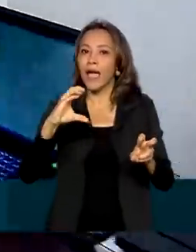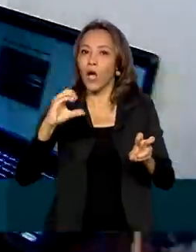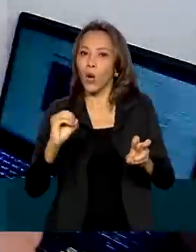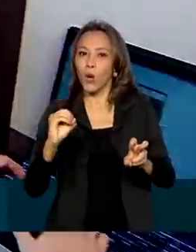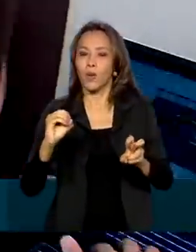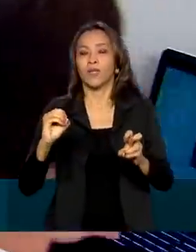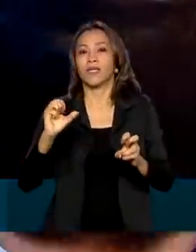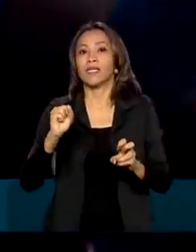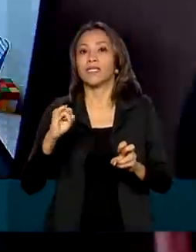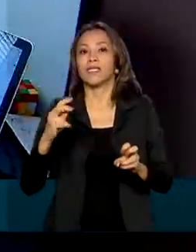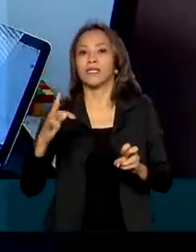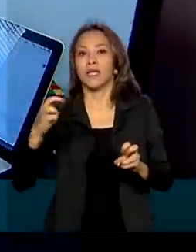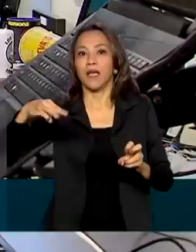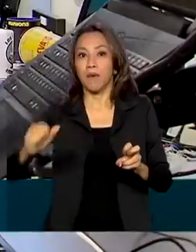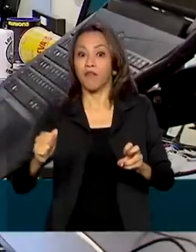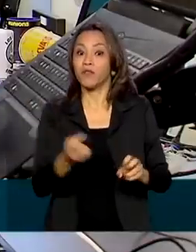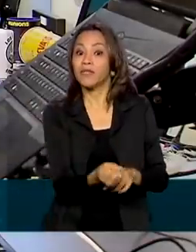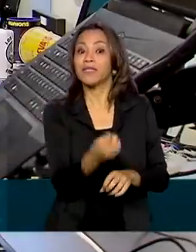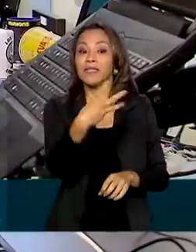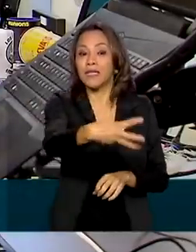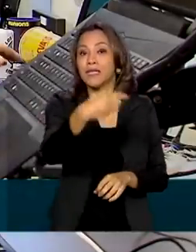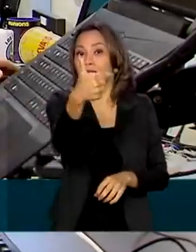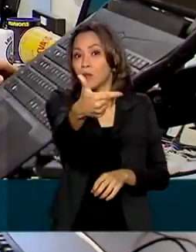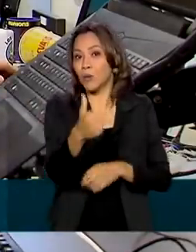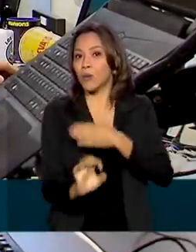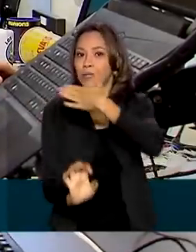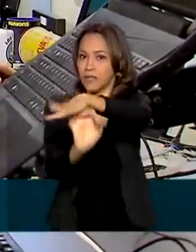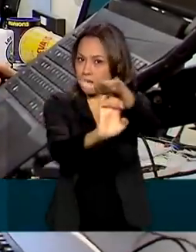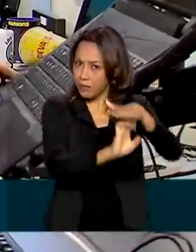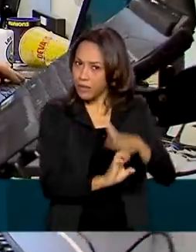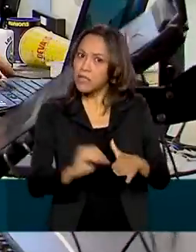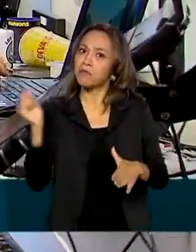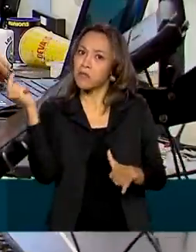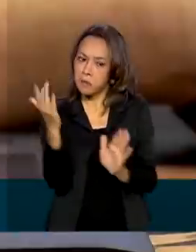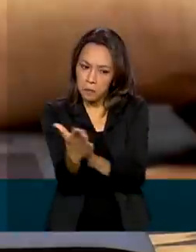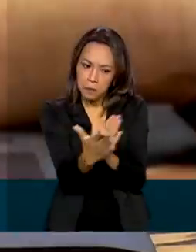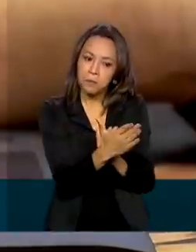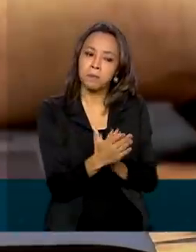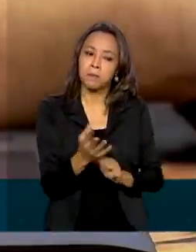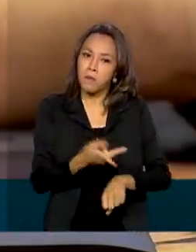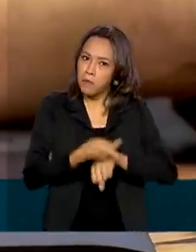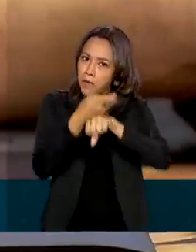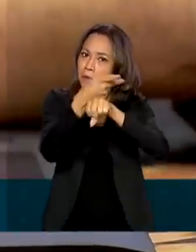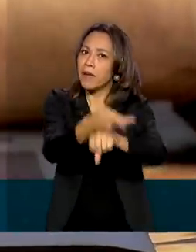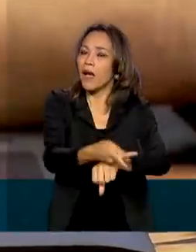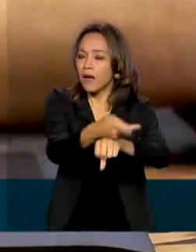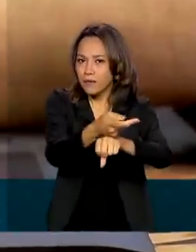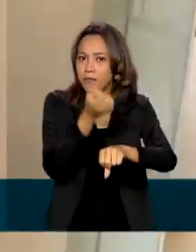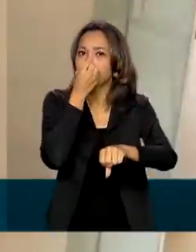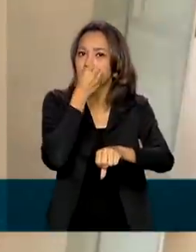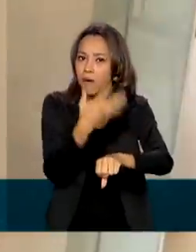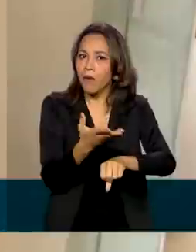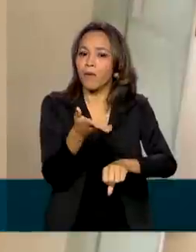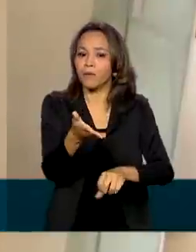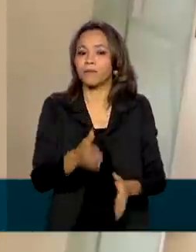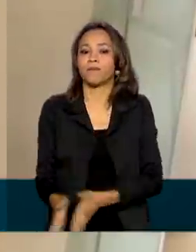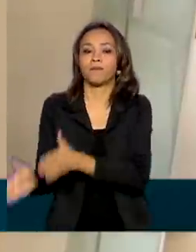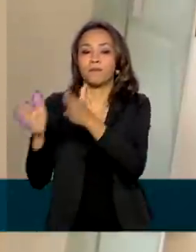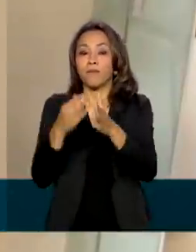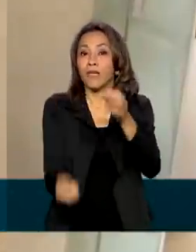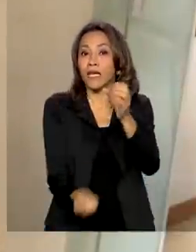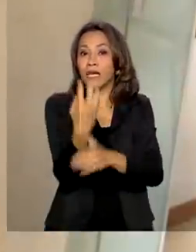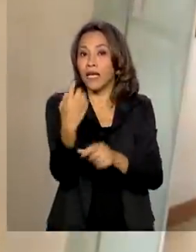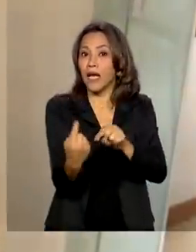por 32 startups que foram premiadas e reconheceram a contribuição que receberam. Criado em